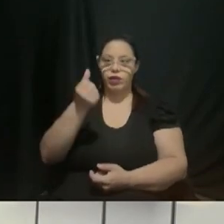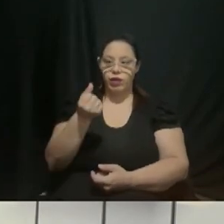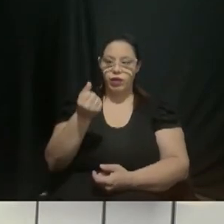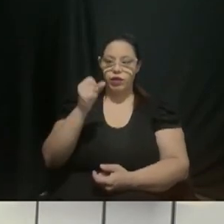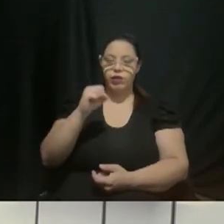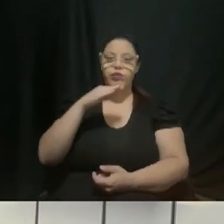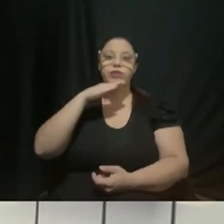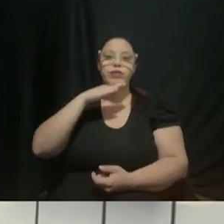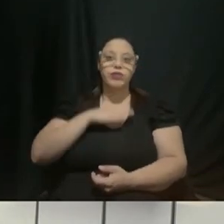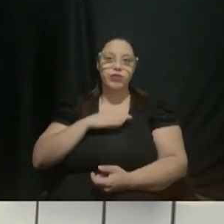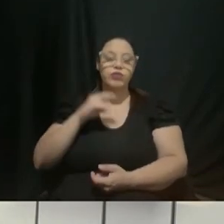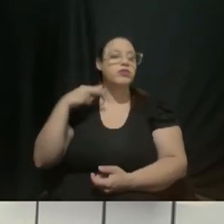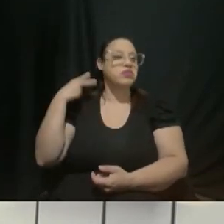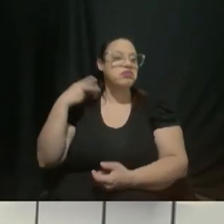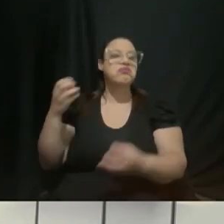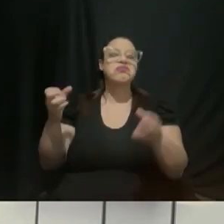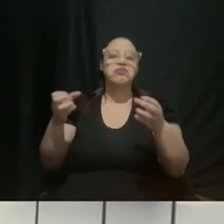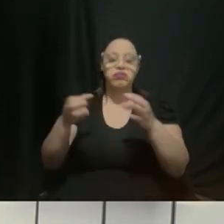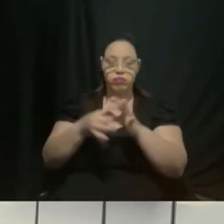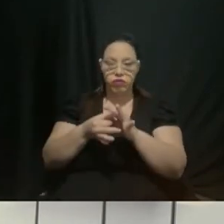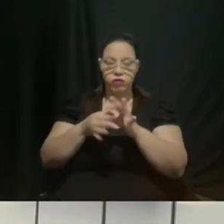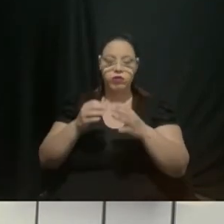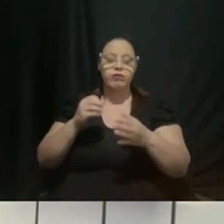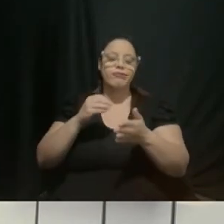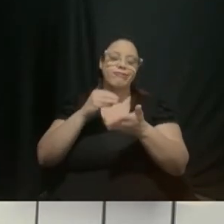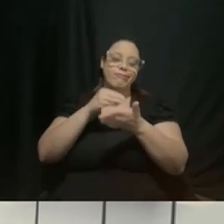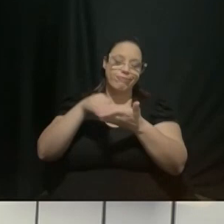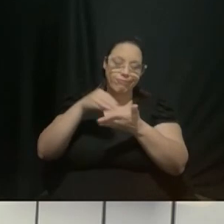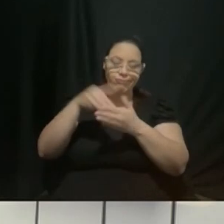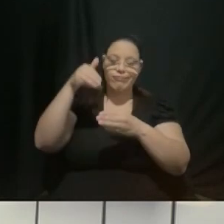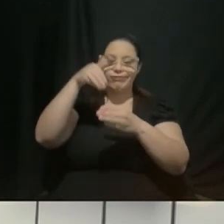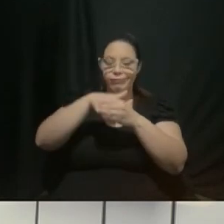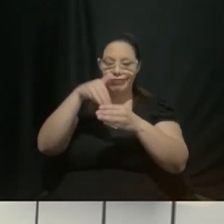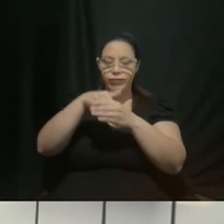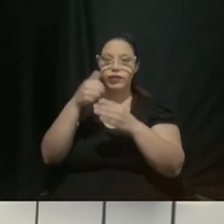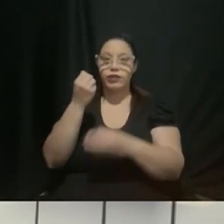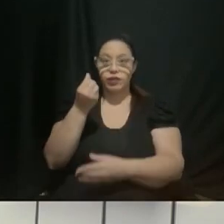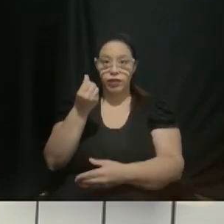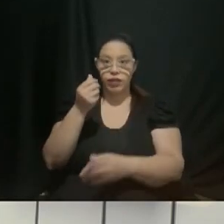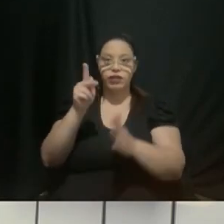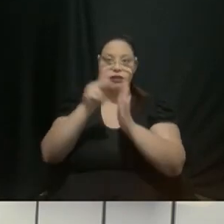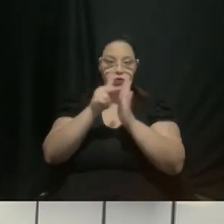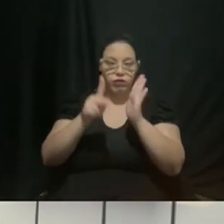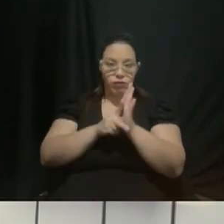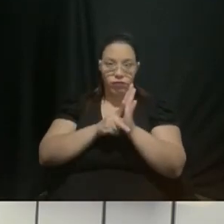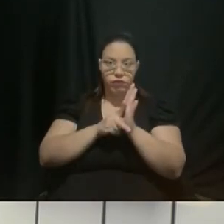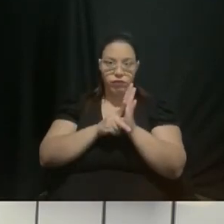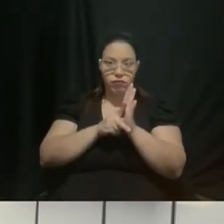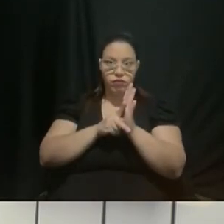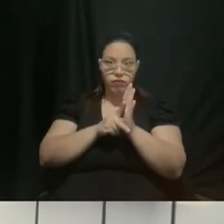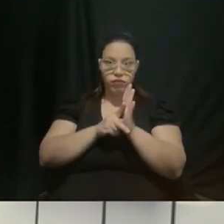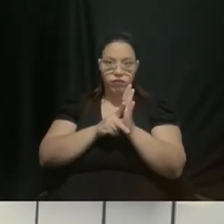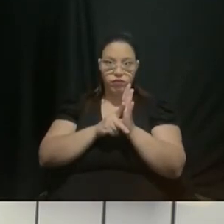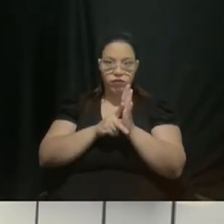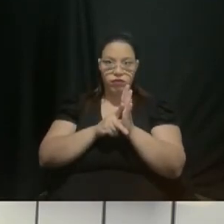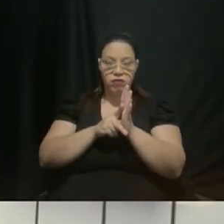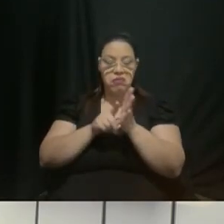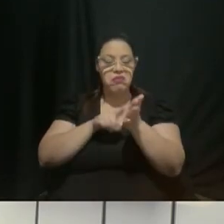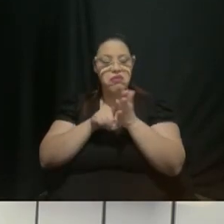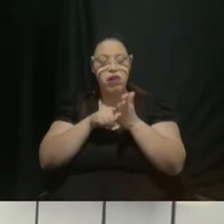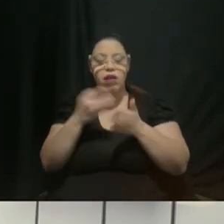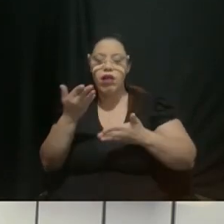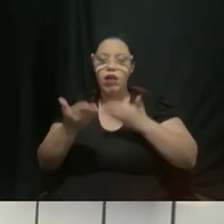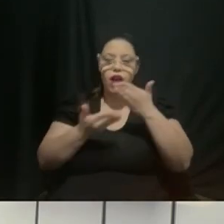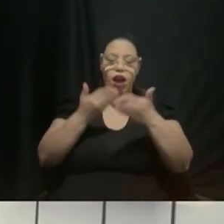vão se reunir para discutir e votar seis projetos Entre eles está em análise inicial o projeto